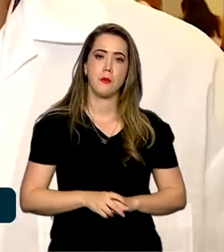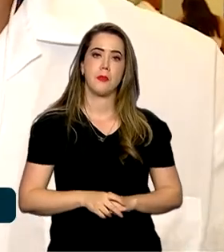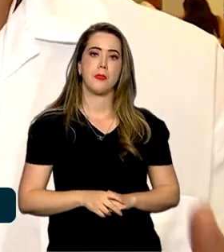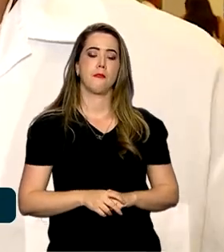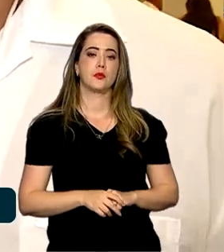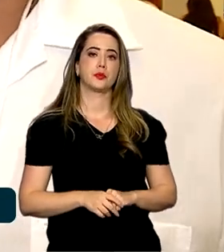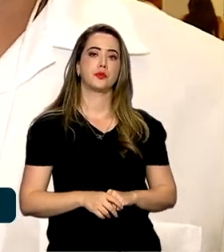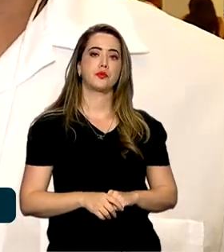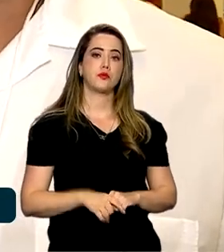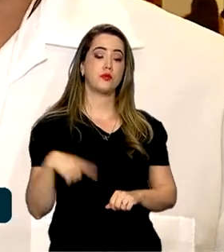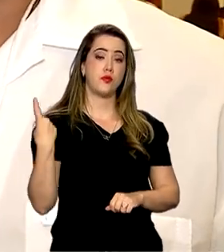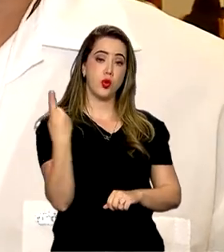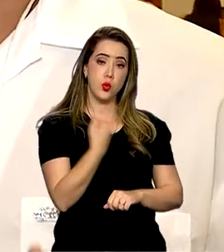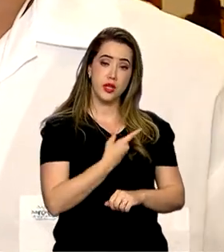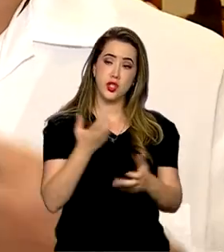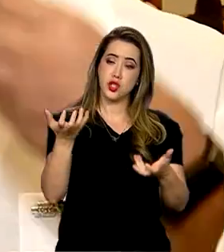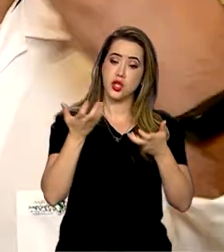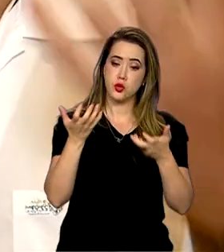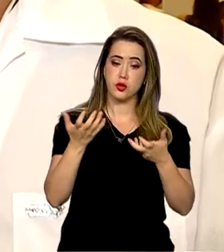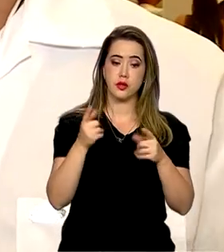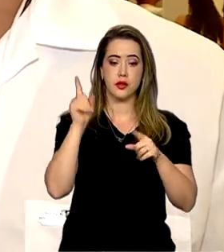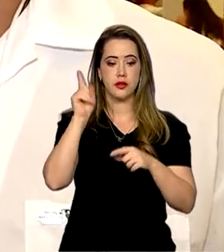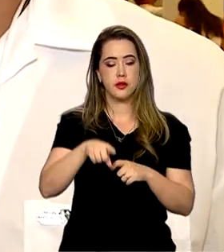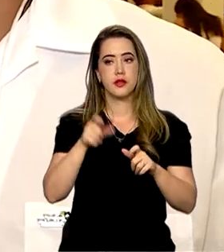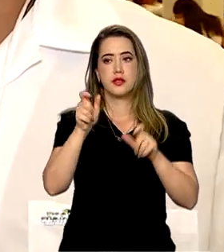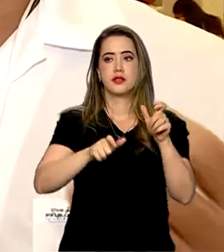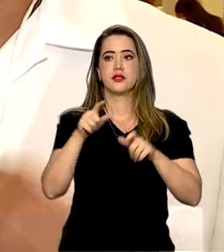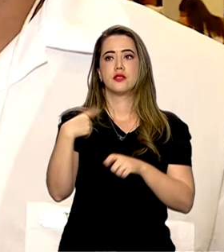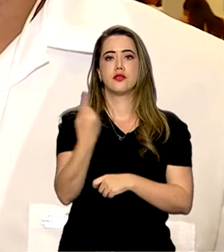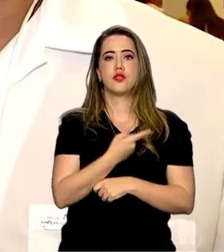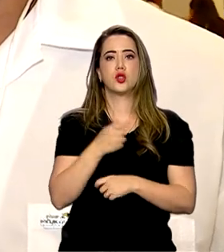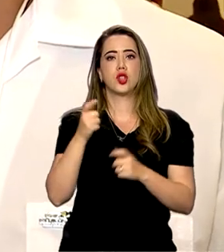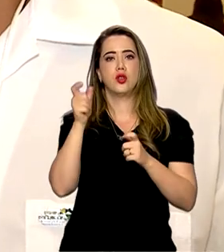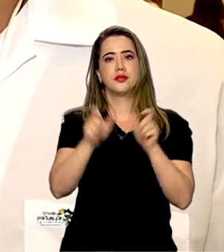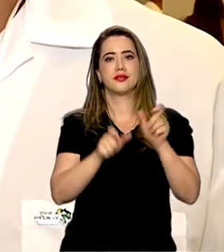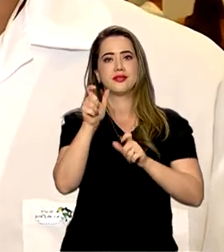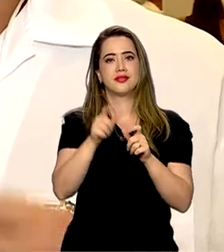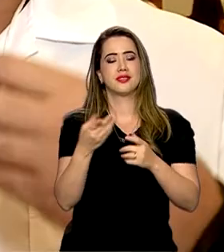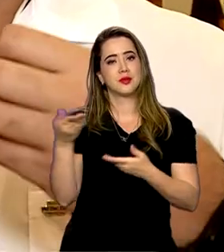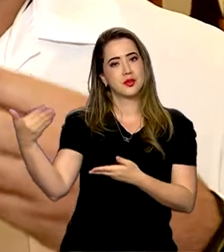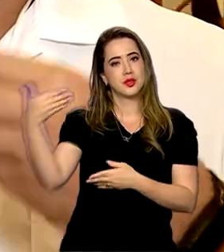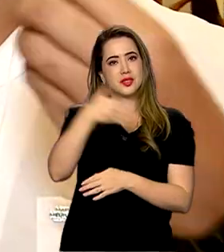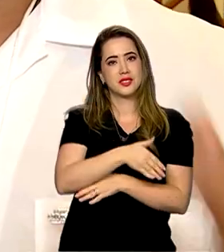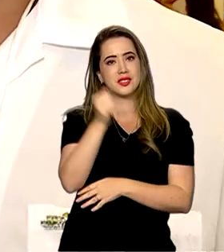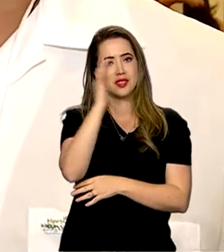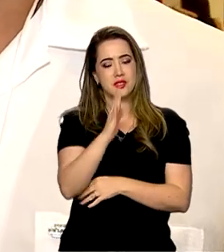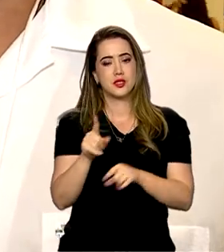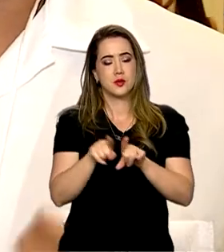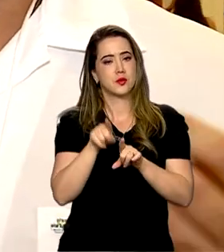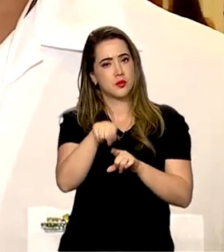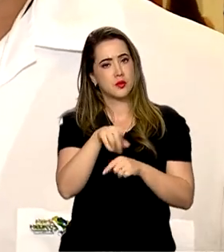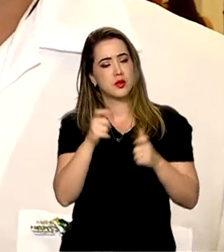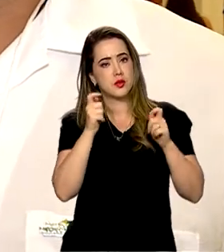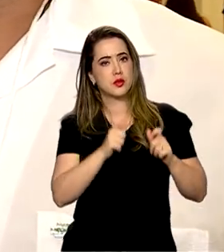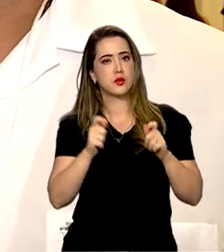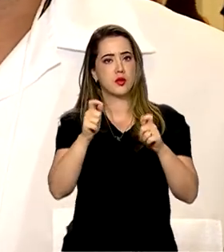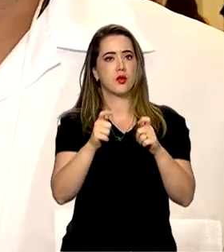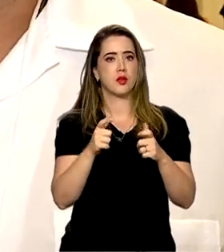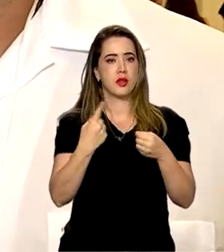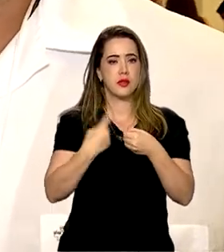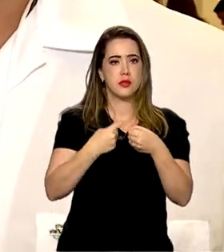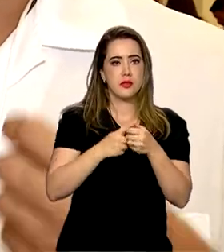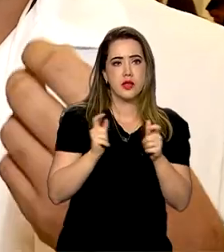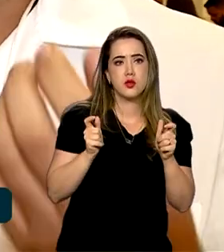O que a gente realmente quer, geralmente, que as pessoas que formaram fora é vir para o ir para o interior, ir para as cidades pequenas